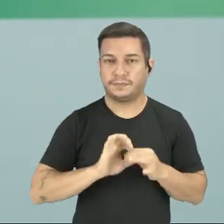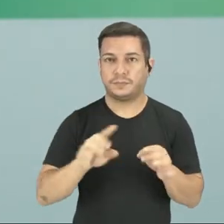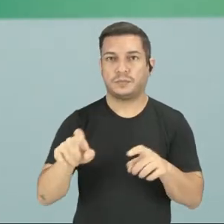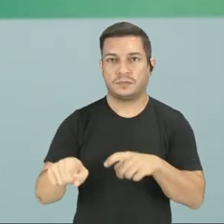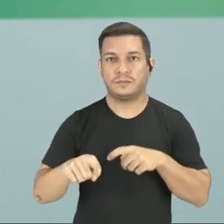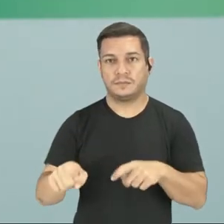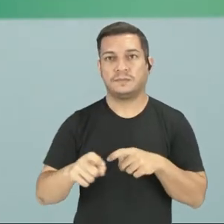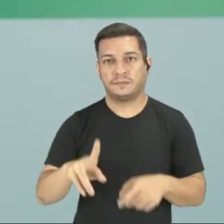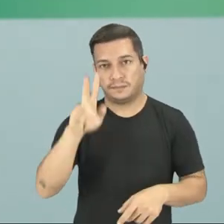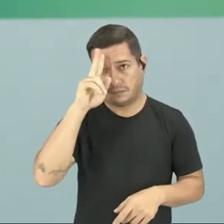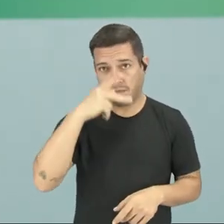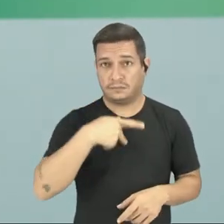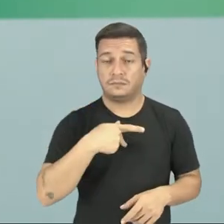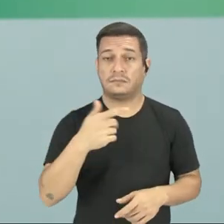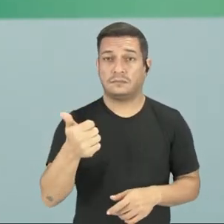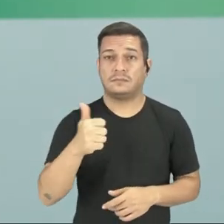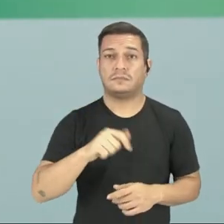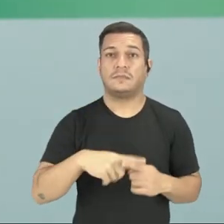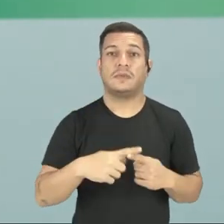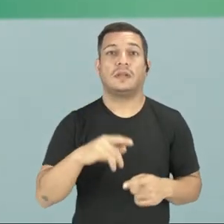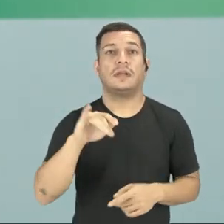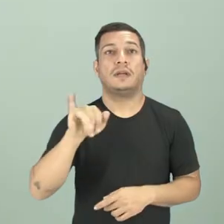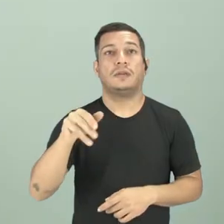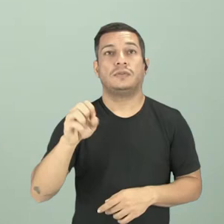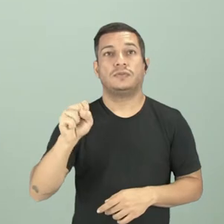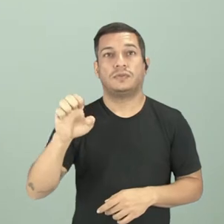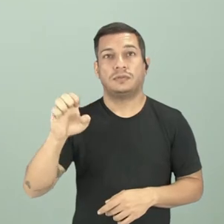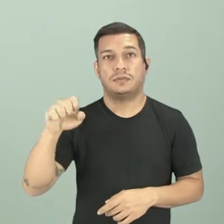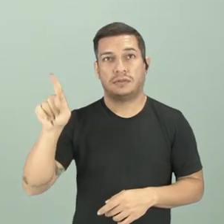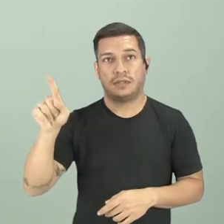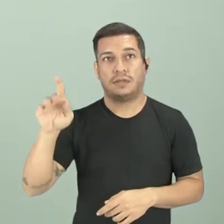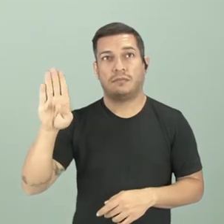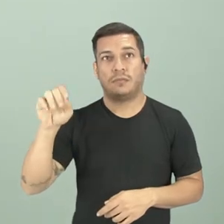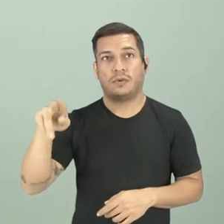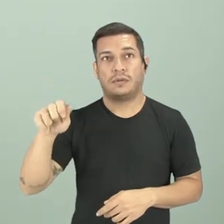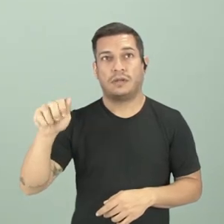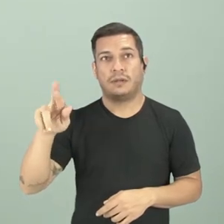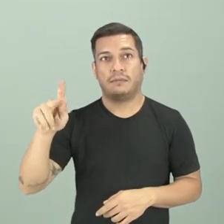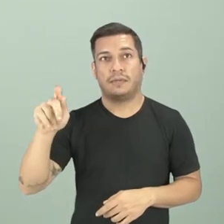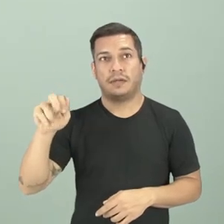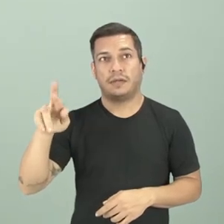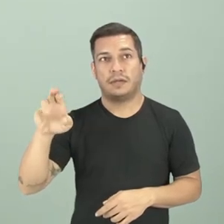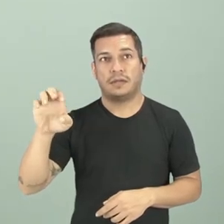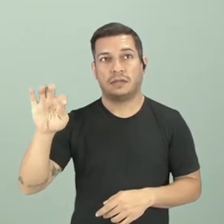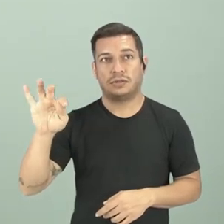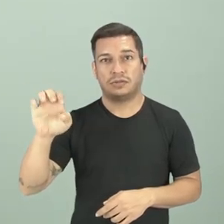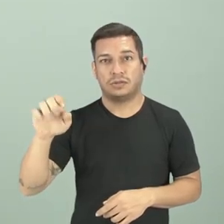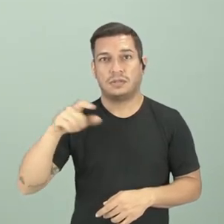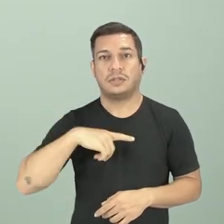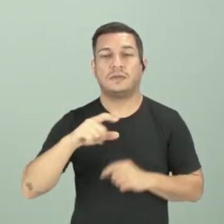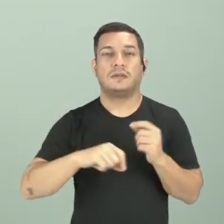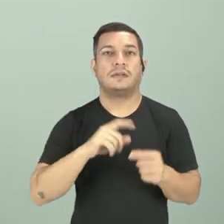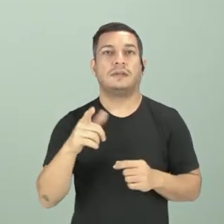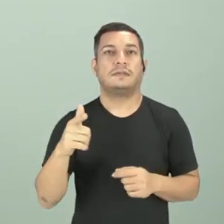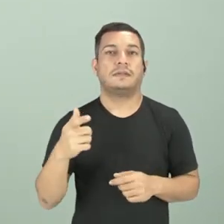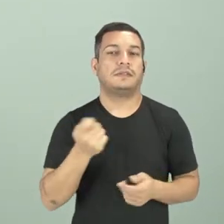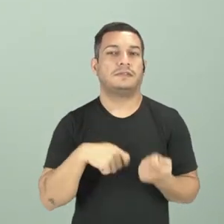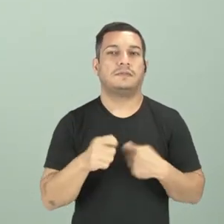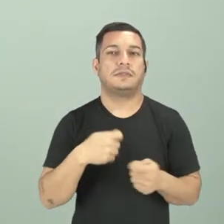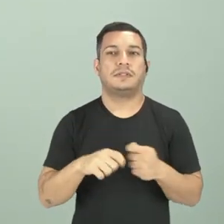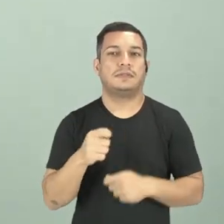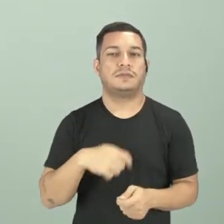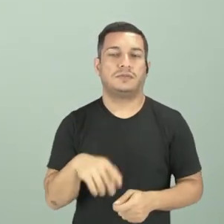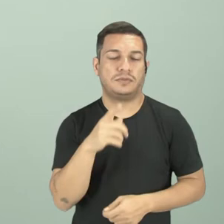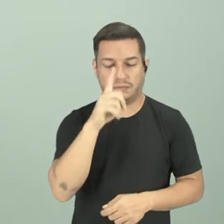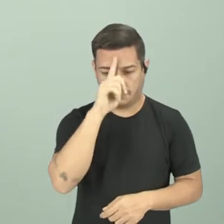mais autônomos nesse período, já que José Bonaparte não vai ter aquele tipo de administração eficaz que tinha a